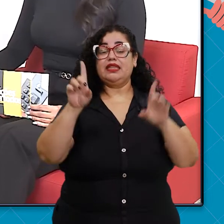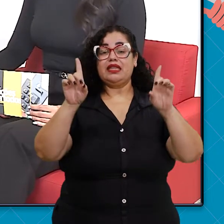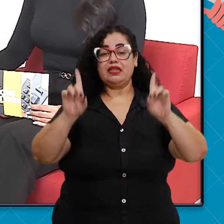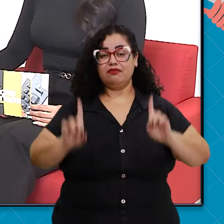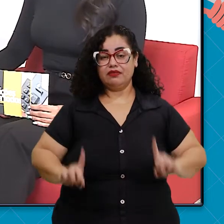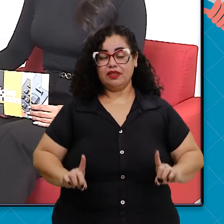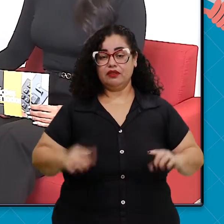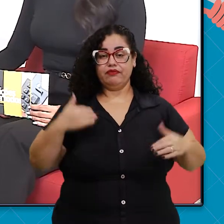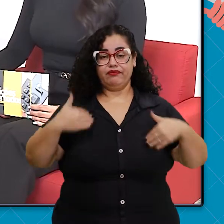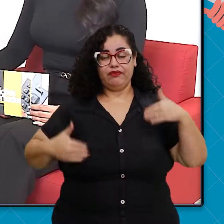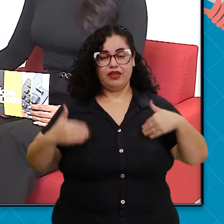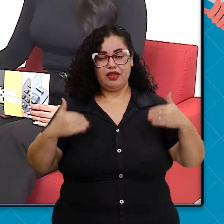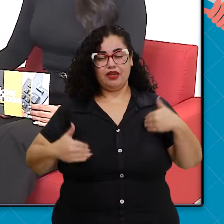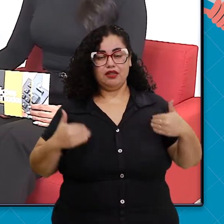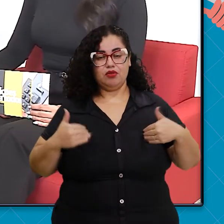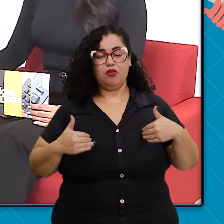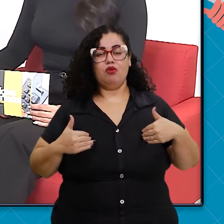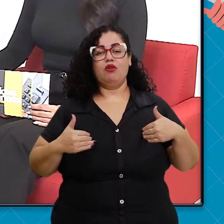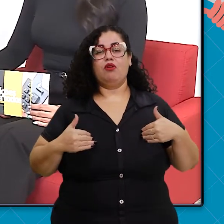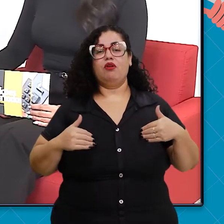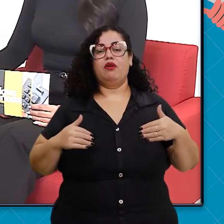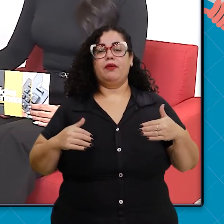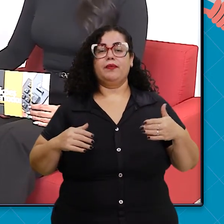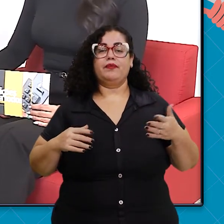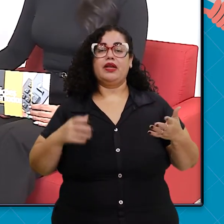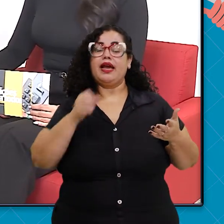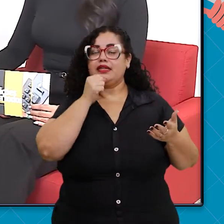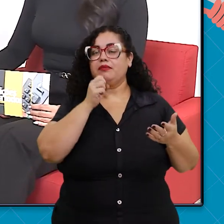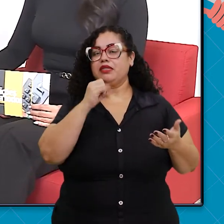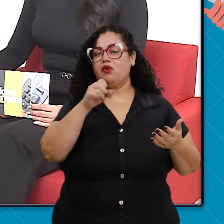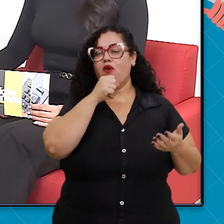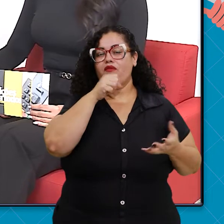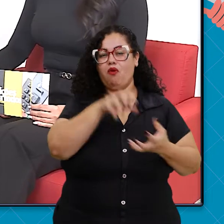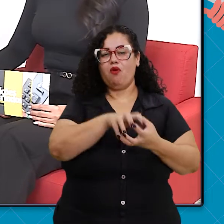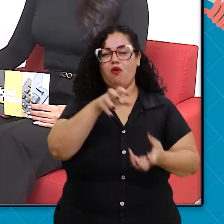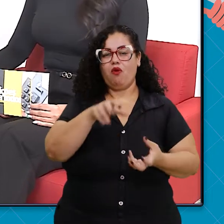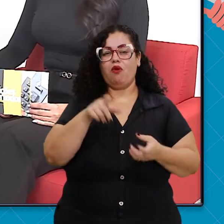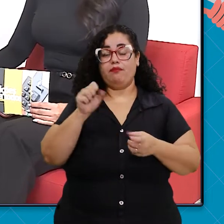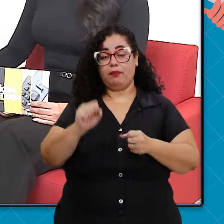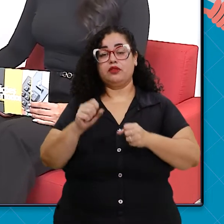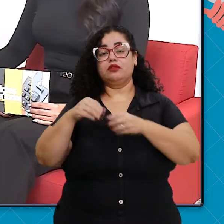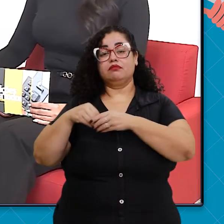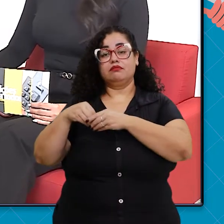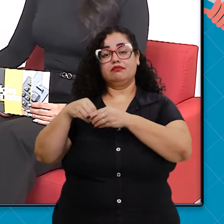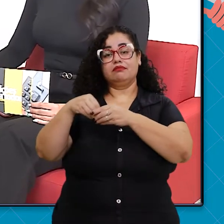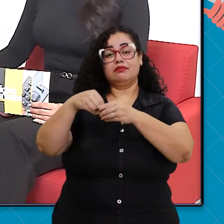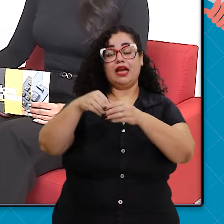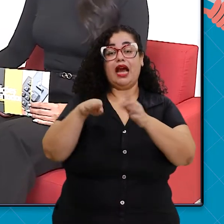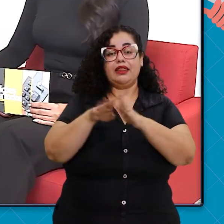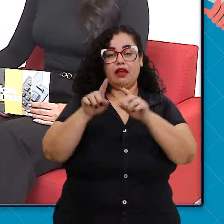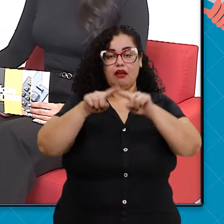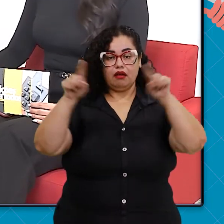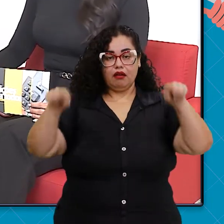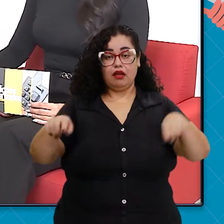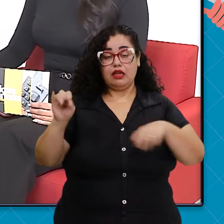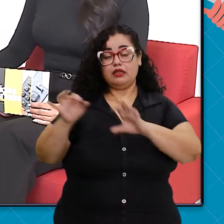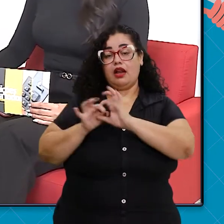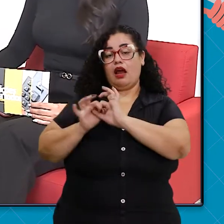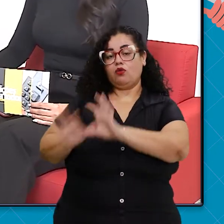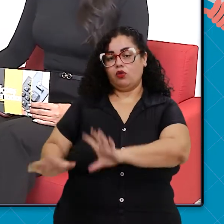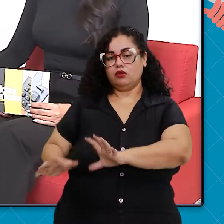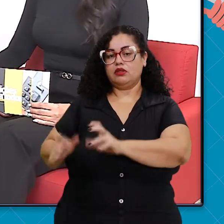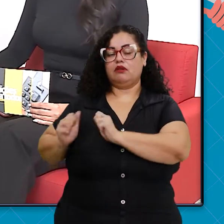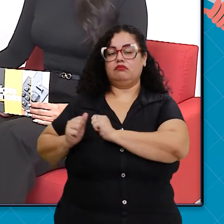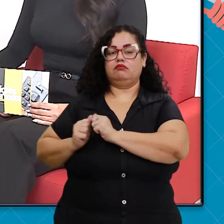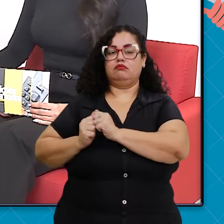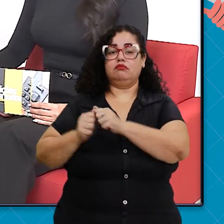físico que tem um... No caso do seu avô, se ele achar que você pode ir até a cabine com ele, ele é autorizado. Você